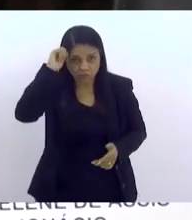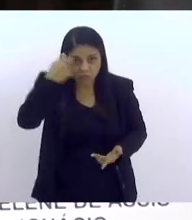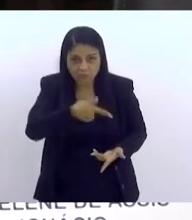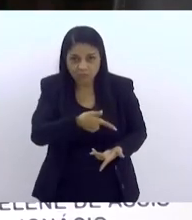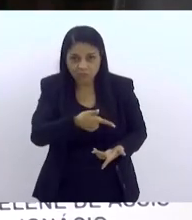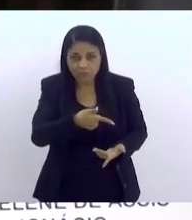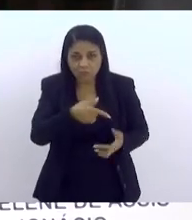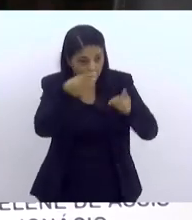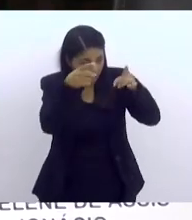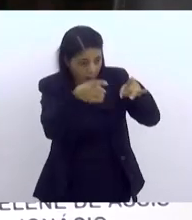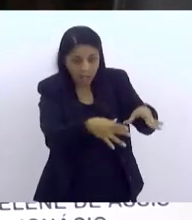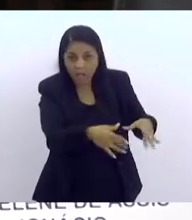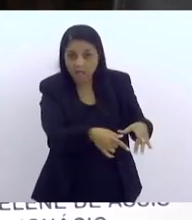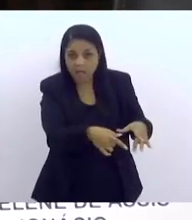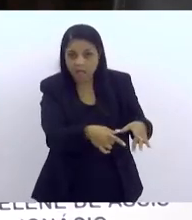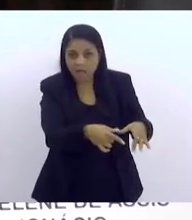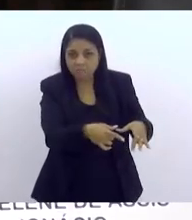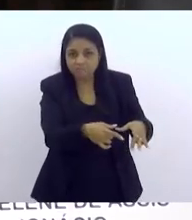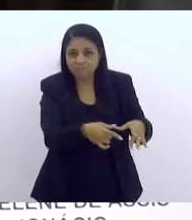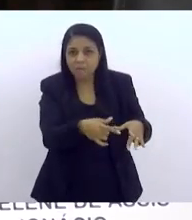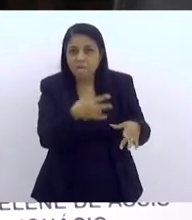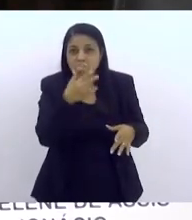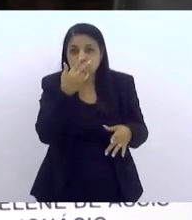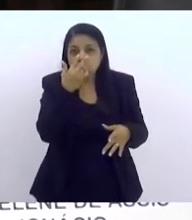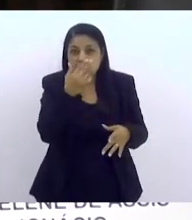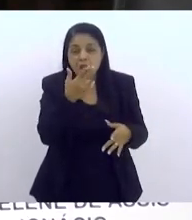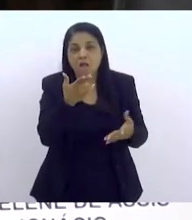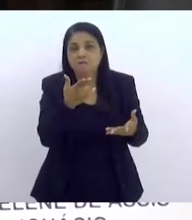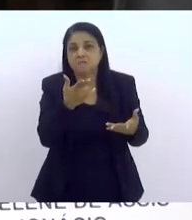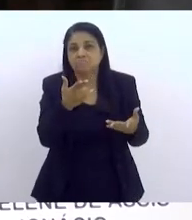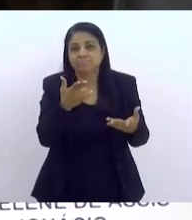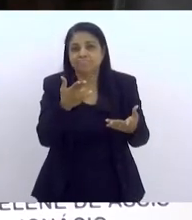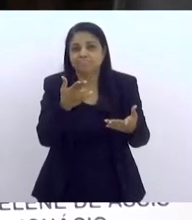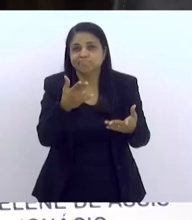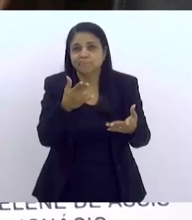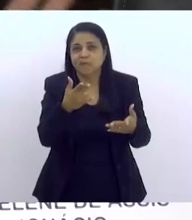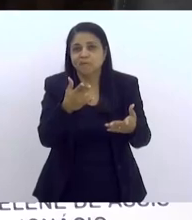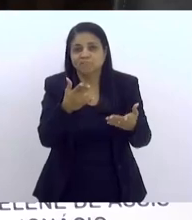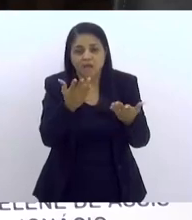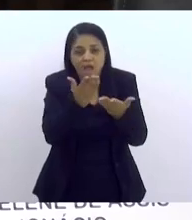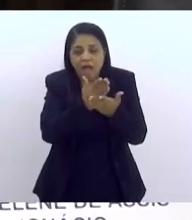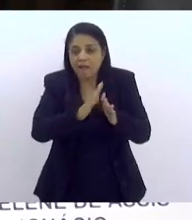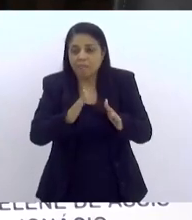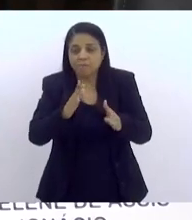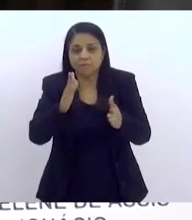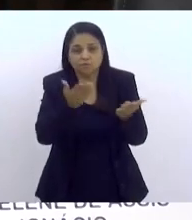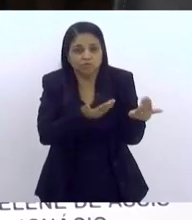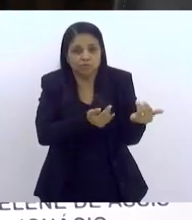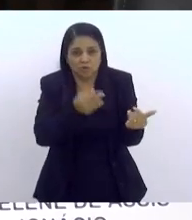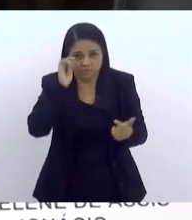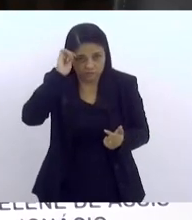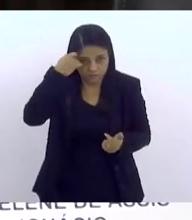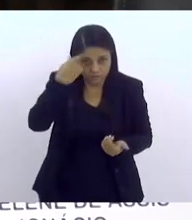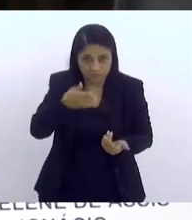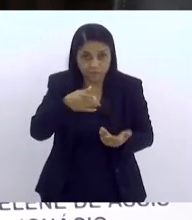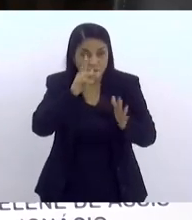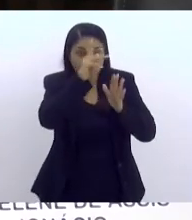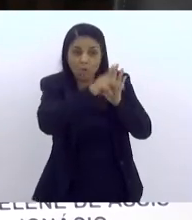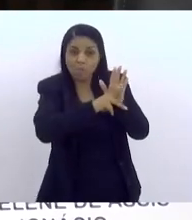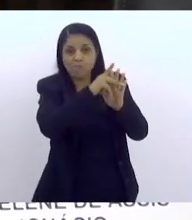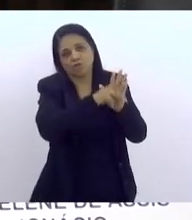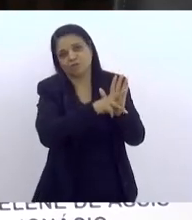evade, é ela que está morrendo. Então, eu acho que não é só a displicência, é um projeto.